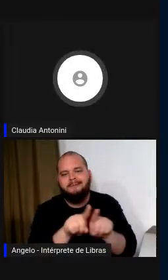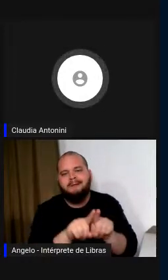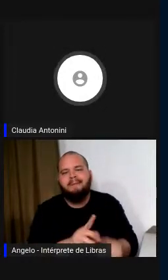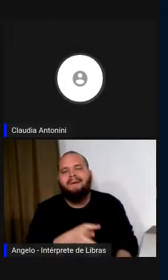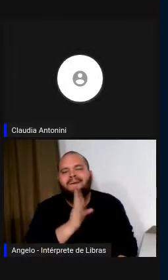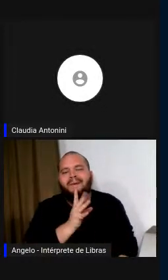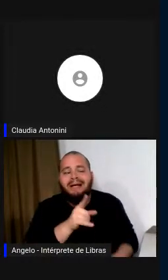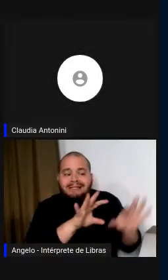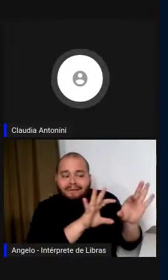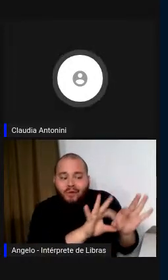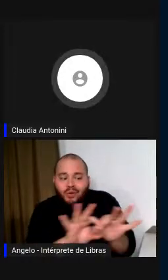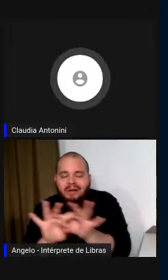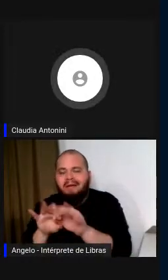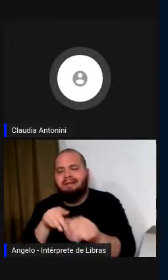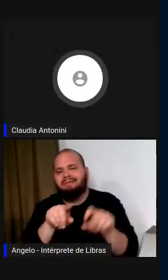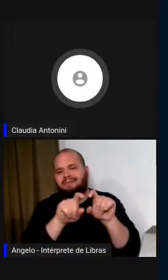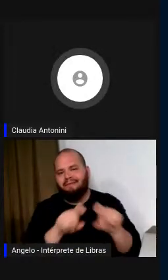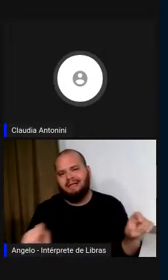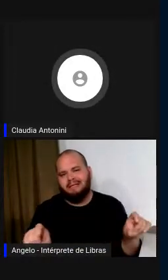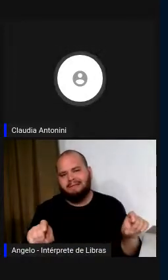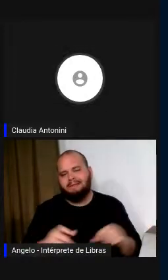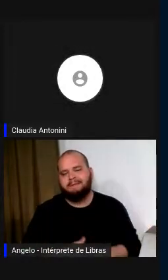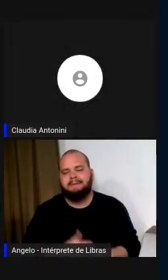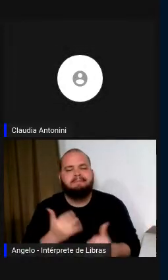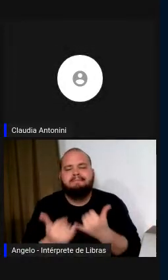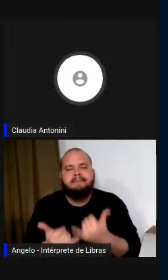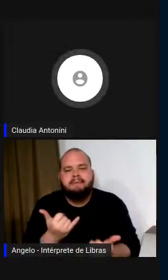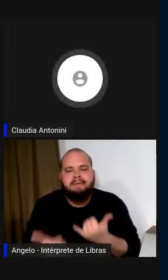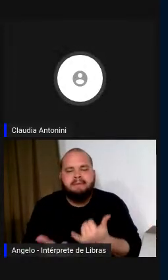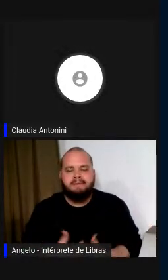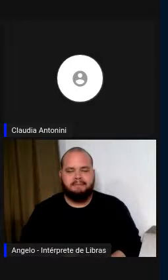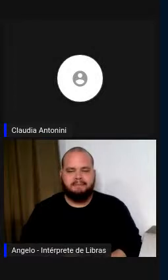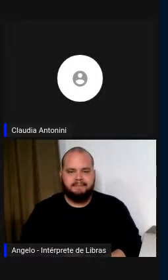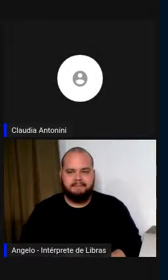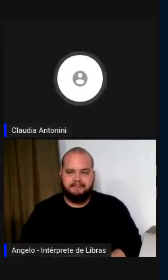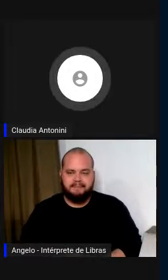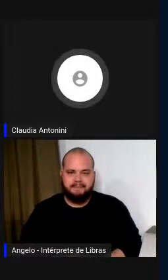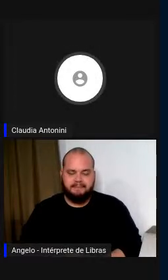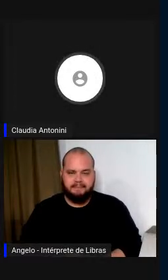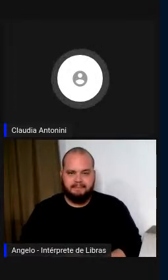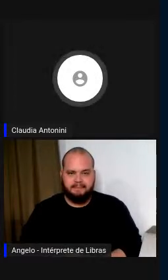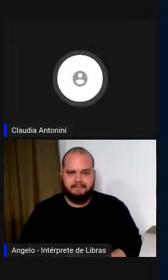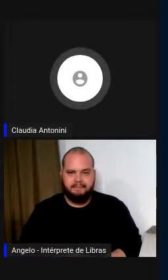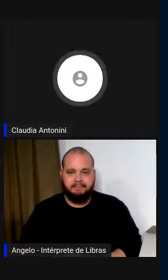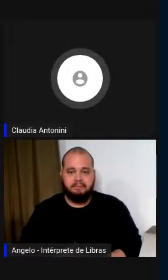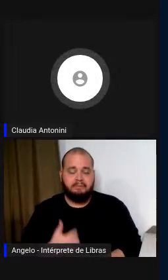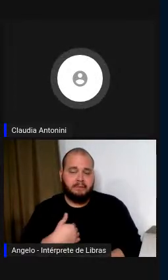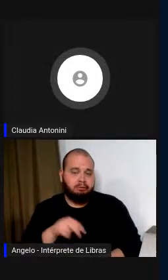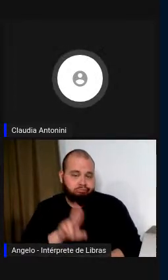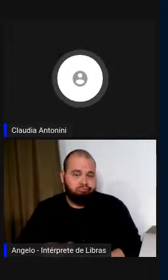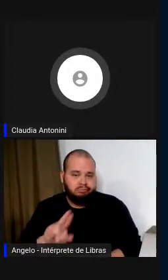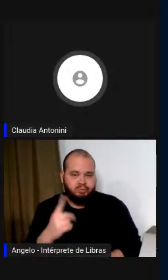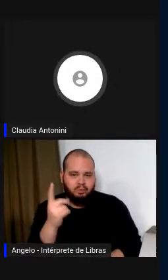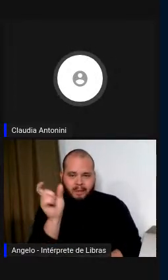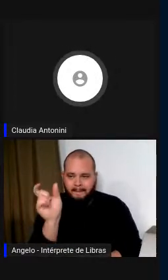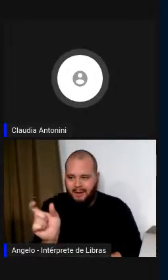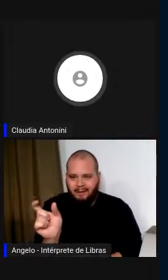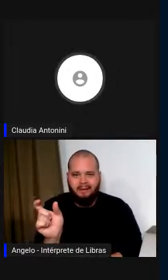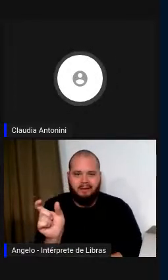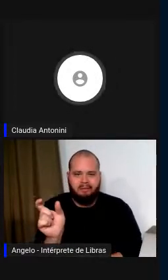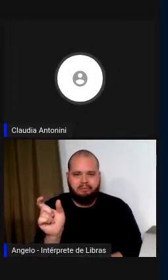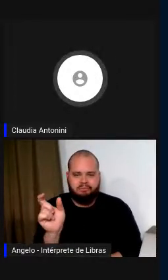contexto, então, se eu digo uma determinada palavra em um determinado